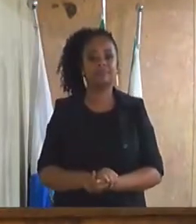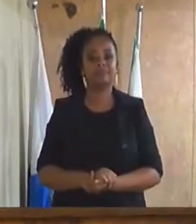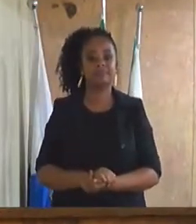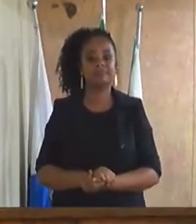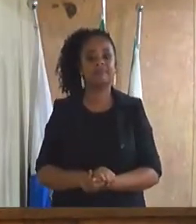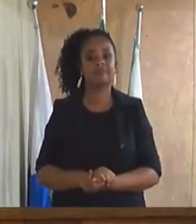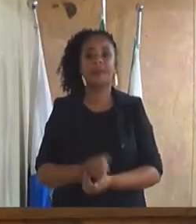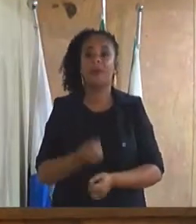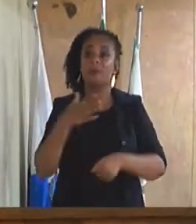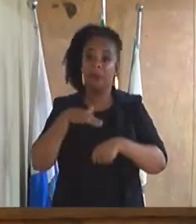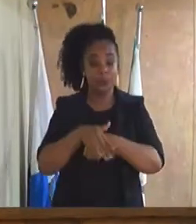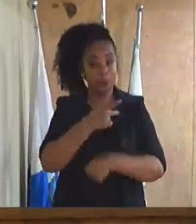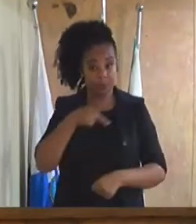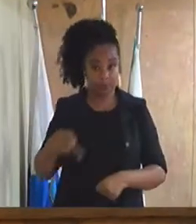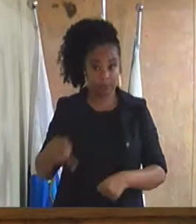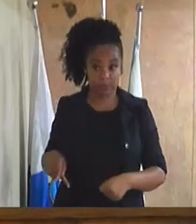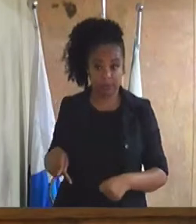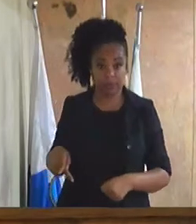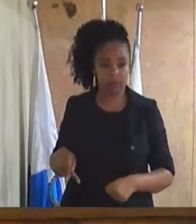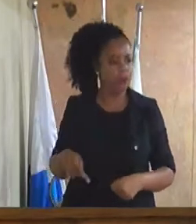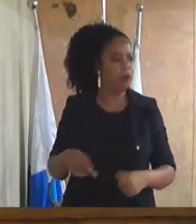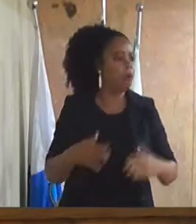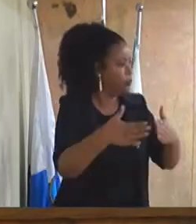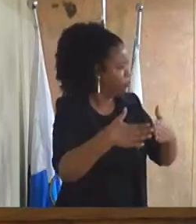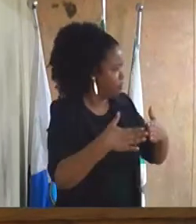Boa noite, presidente. Ordem, por favor, aí.